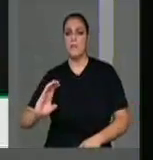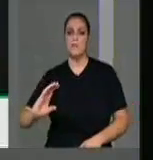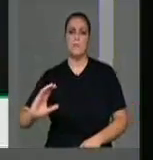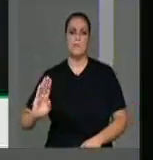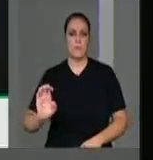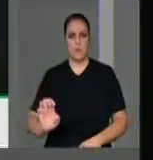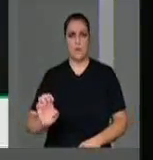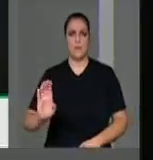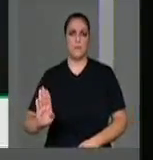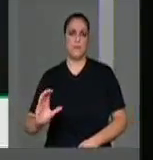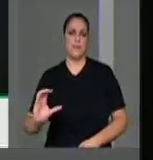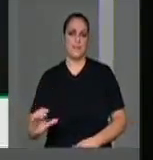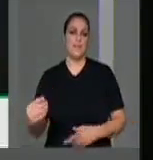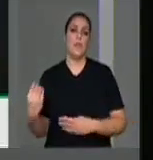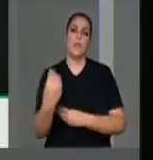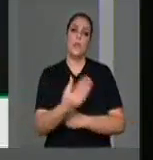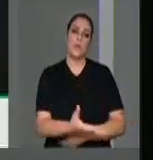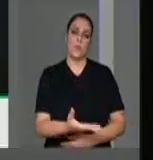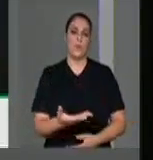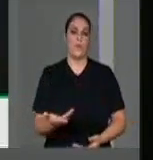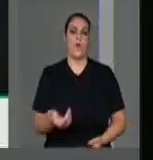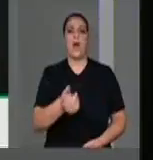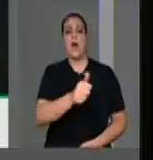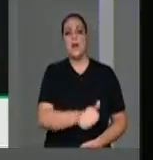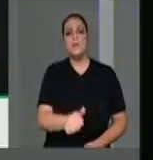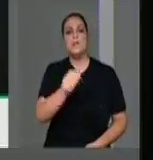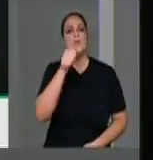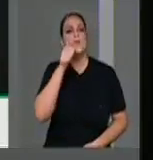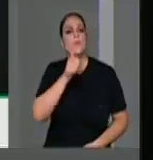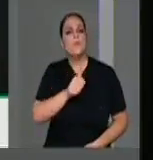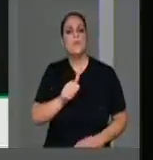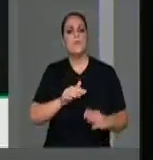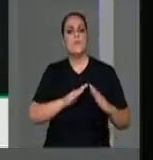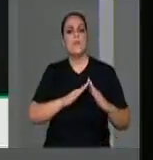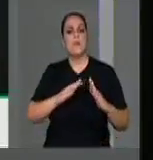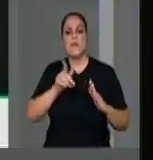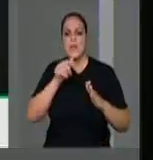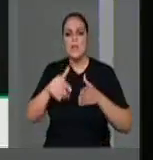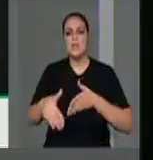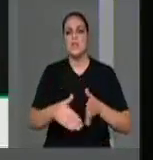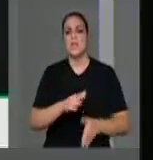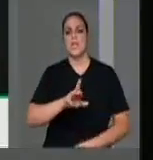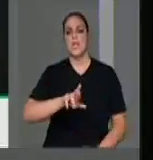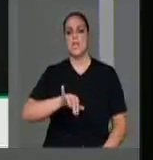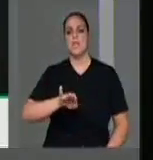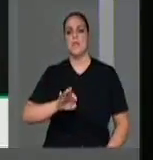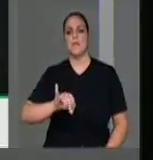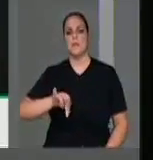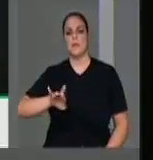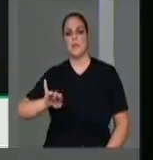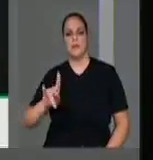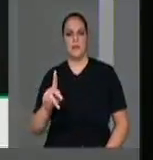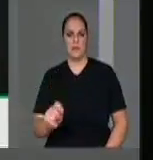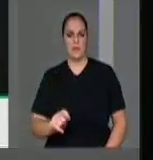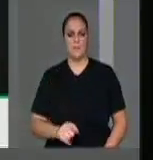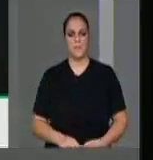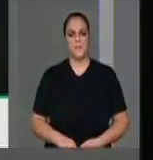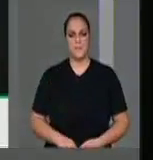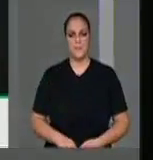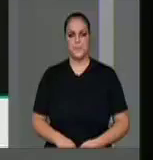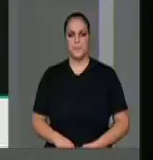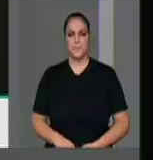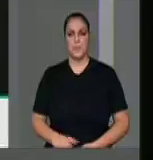generosamente à Associação das Mulheres Ribeirinhas, vítimas de escapelamentos. As perucas são